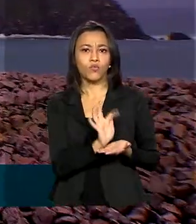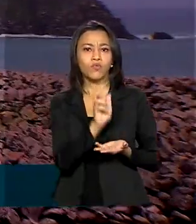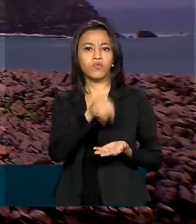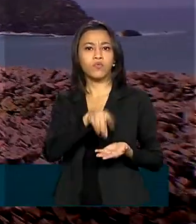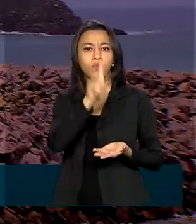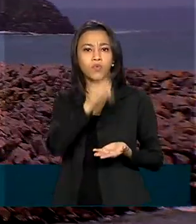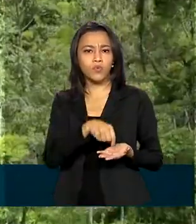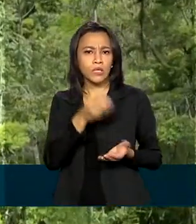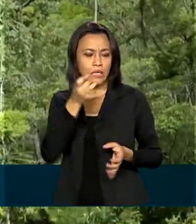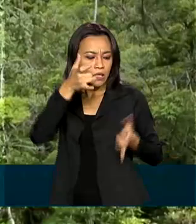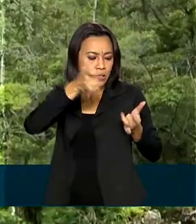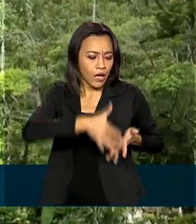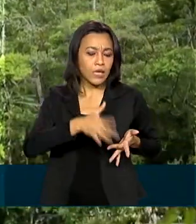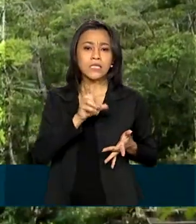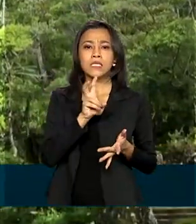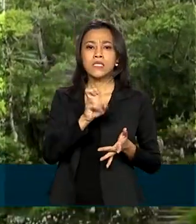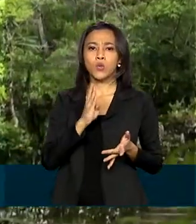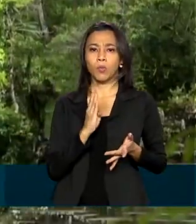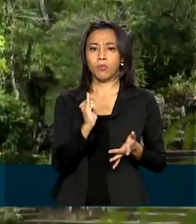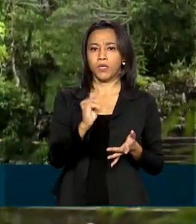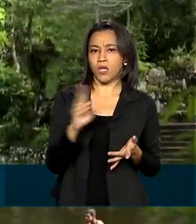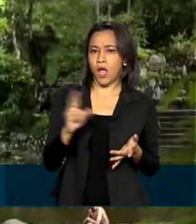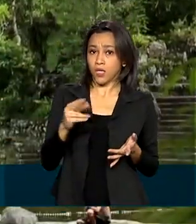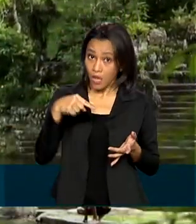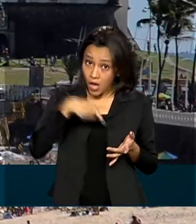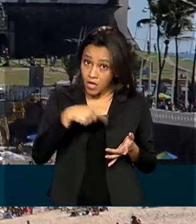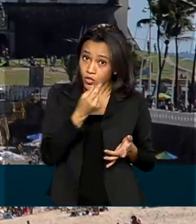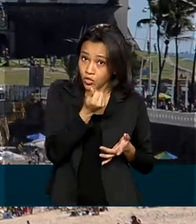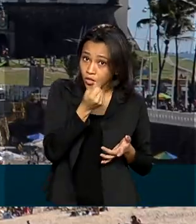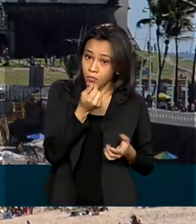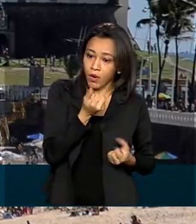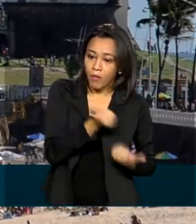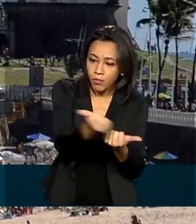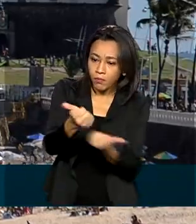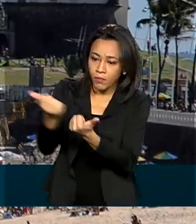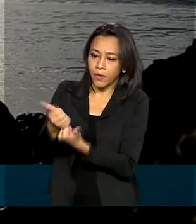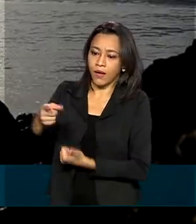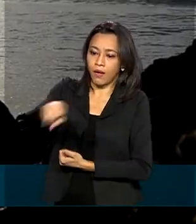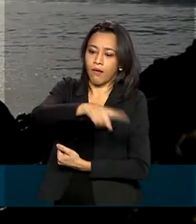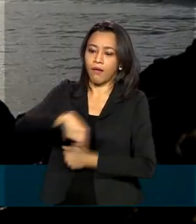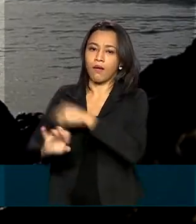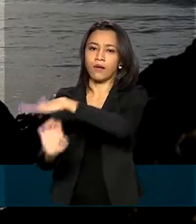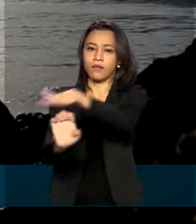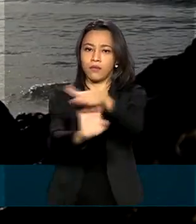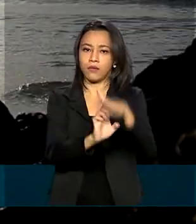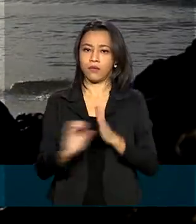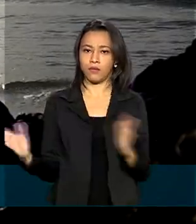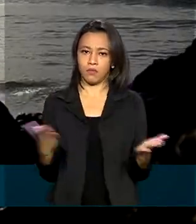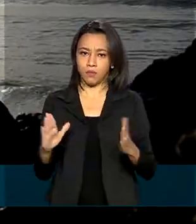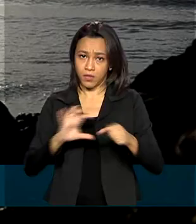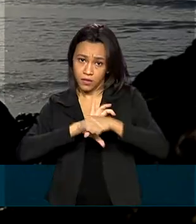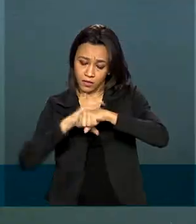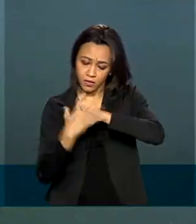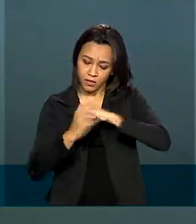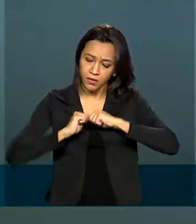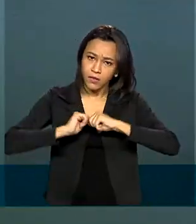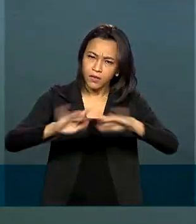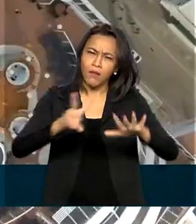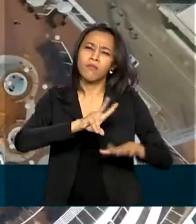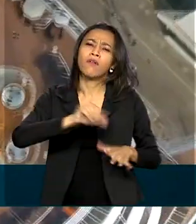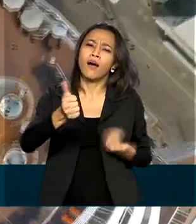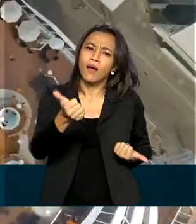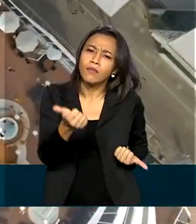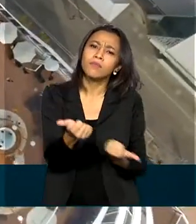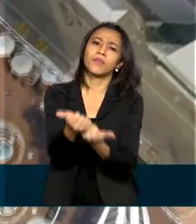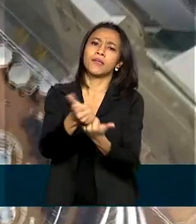5 bilhões de reais para apoiar as empresas durante a pandemia do coronavírus. O dinheiro atenderá aos prestadores de